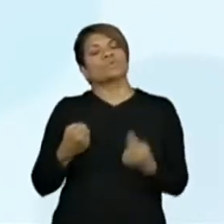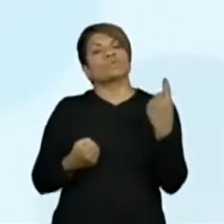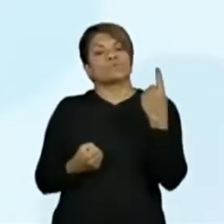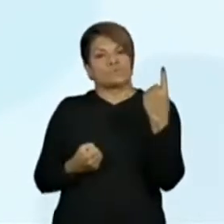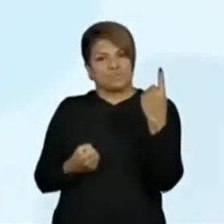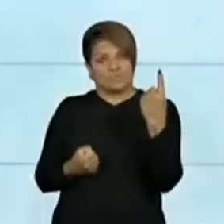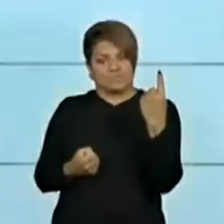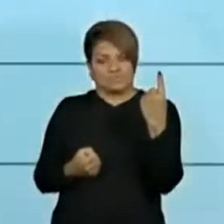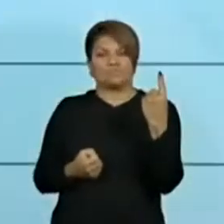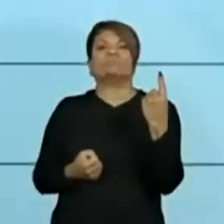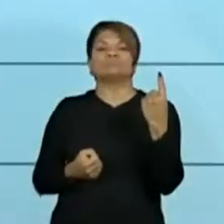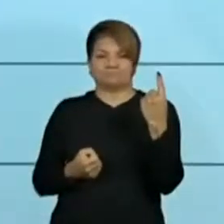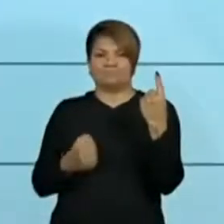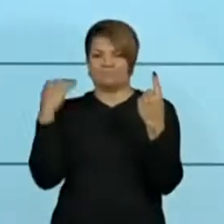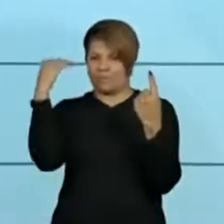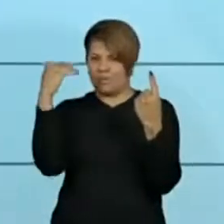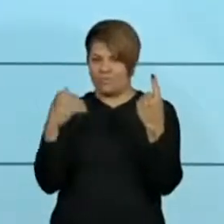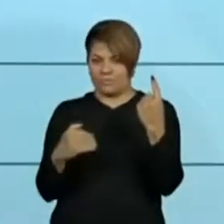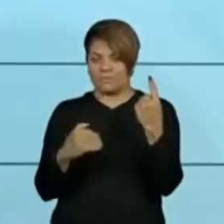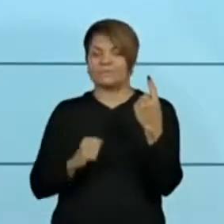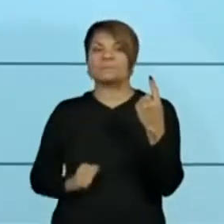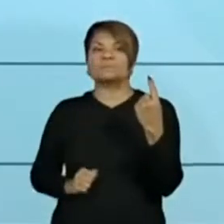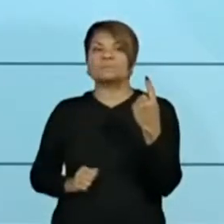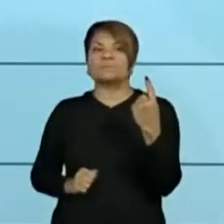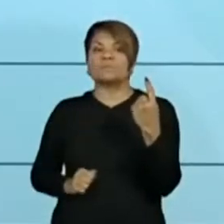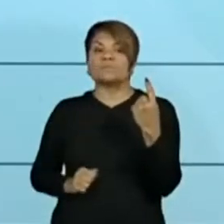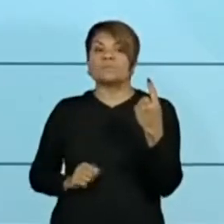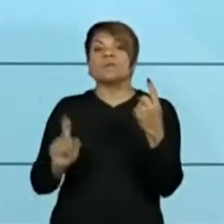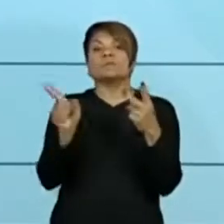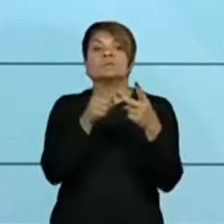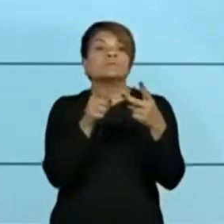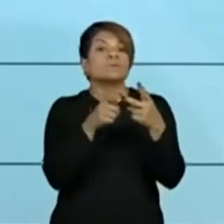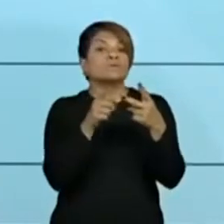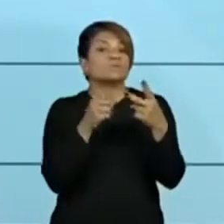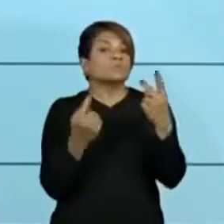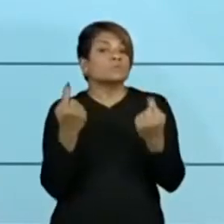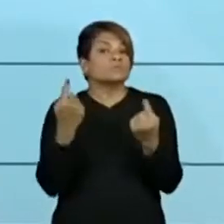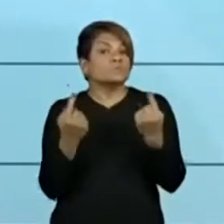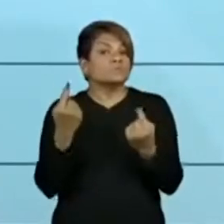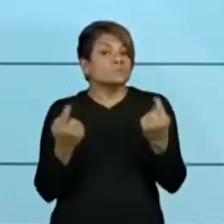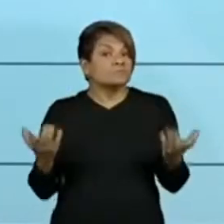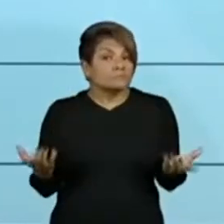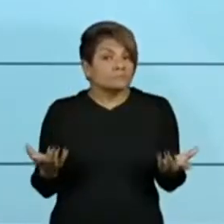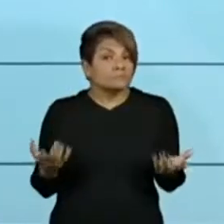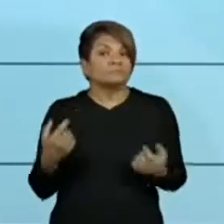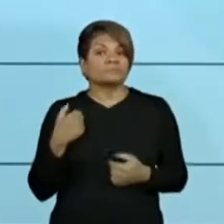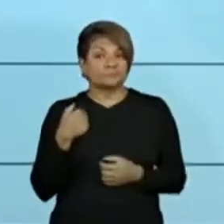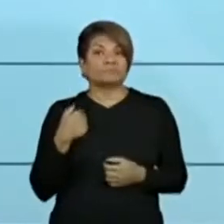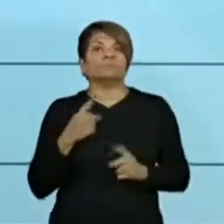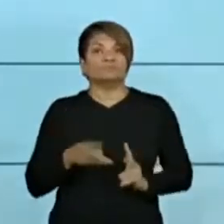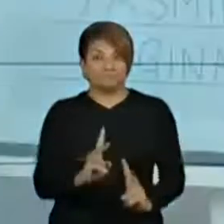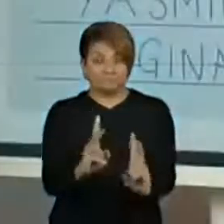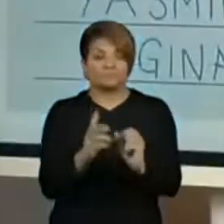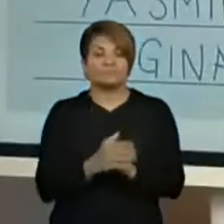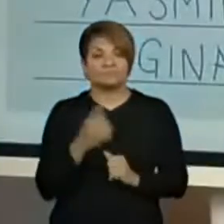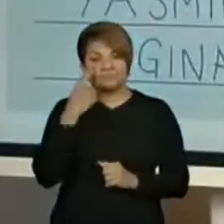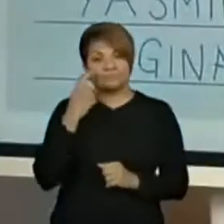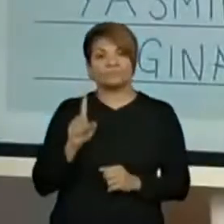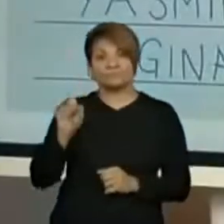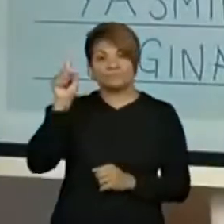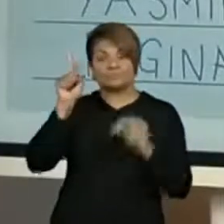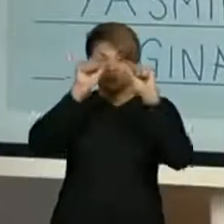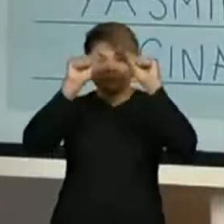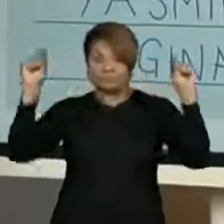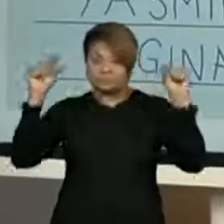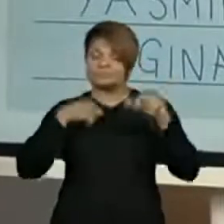primeiro na nossa ordem alfabética. E aí eu vou continuar olhando lá essa marquinha. É uma estratégia quando